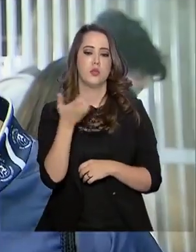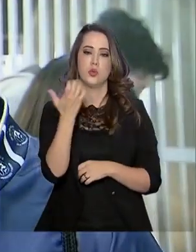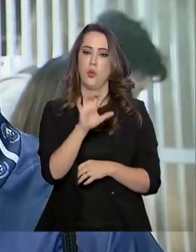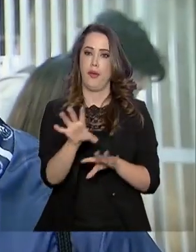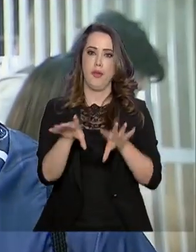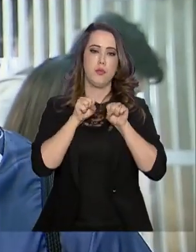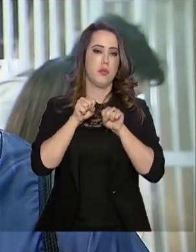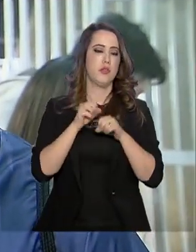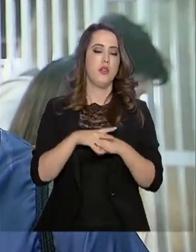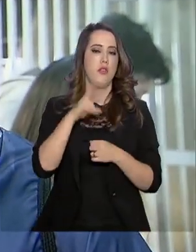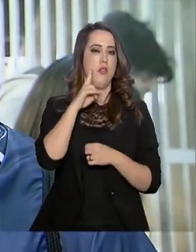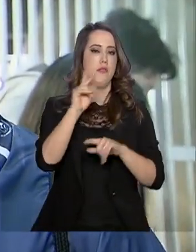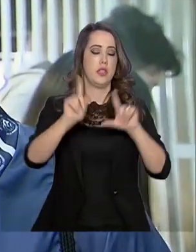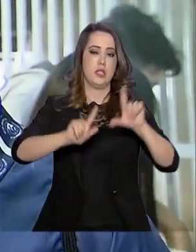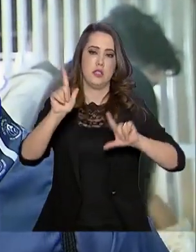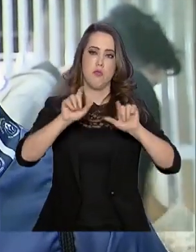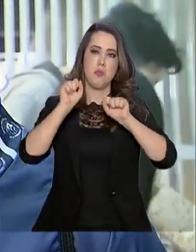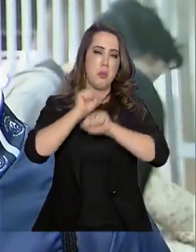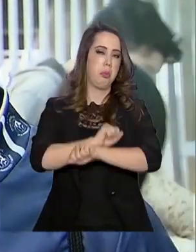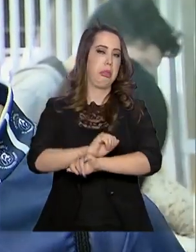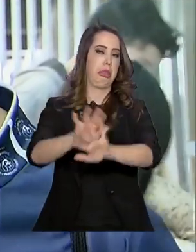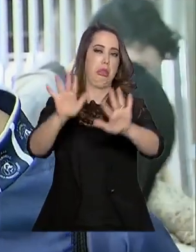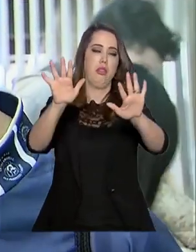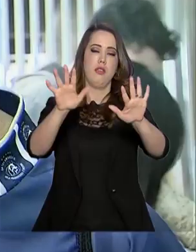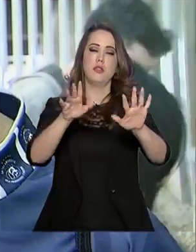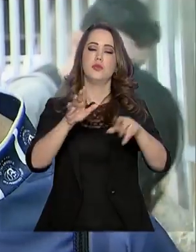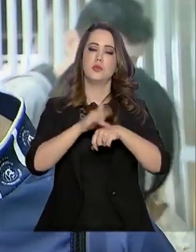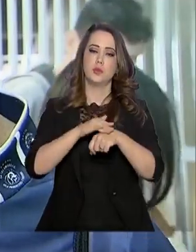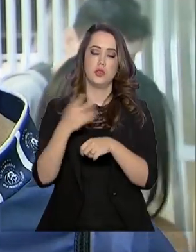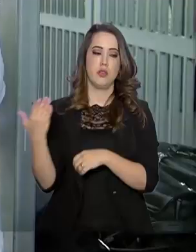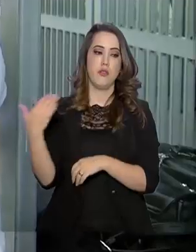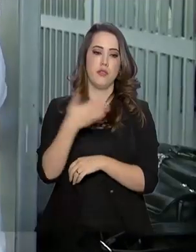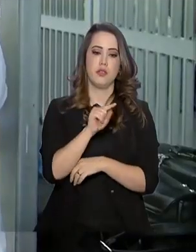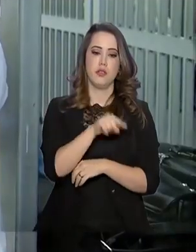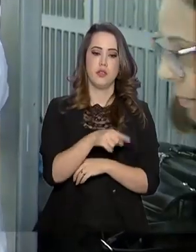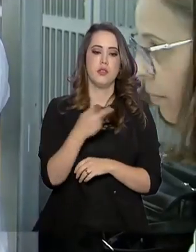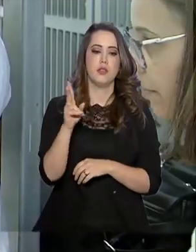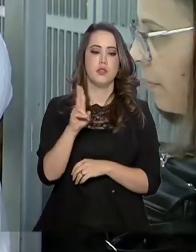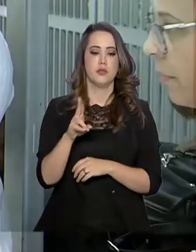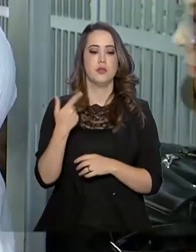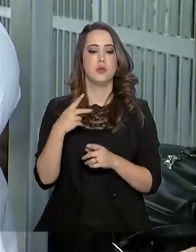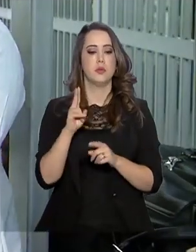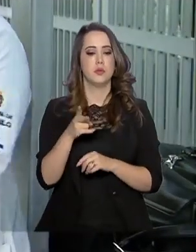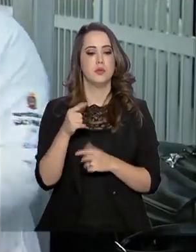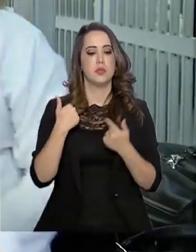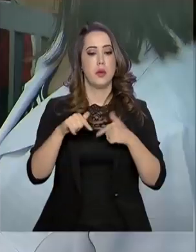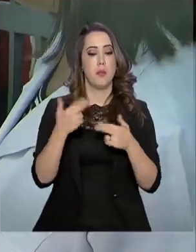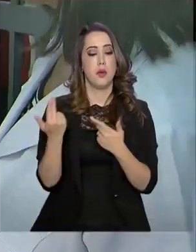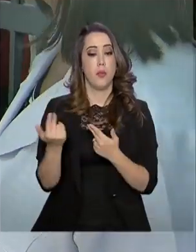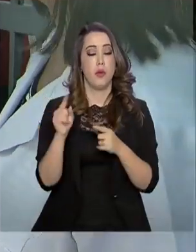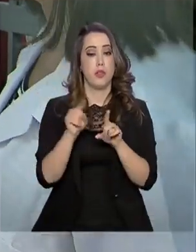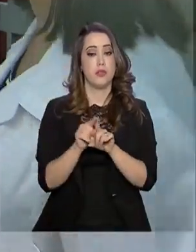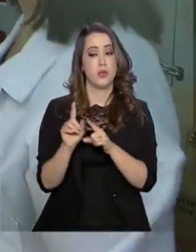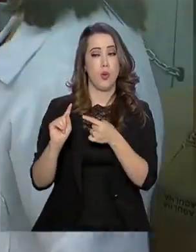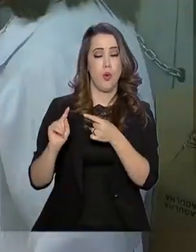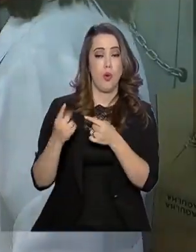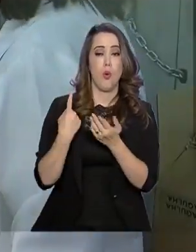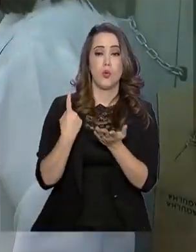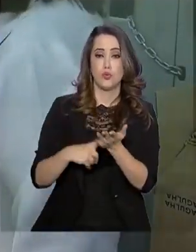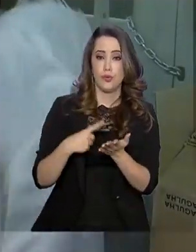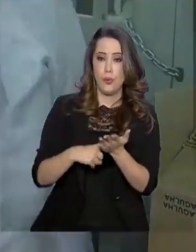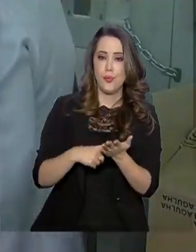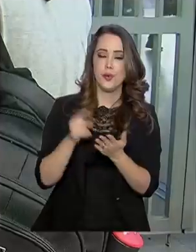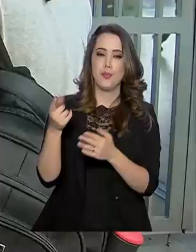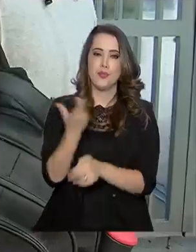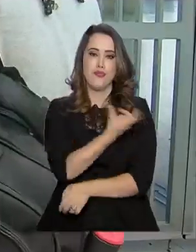pegar. Vou pegar televisão, né? Que se espalha a doença, daí eu vim tomar para prevenir. Mesmo com ações como essa, a adesão está abaixo